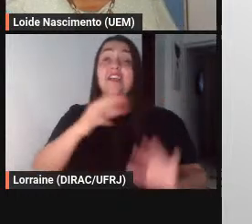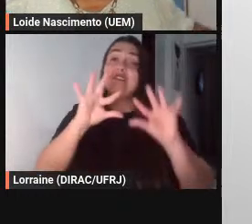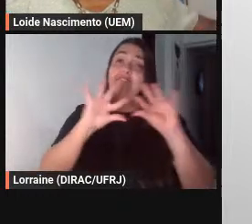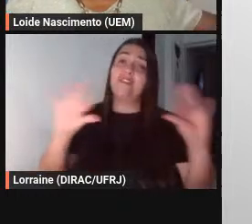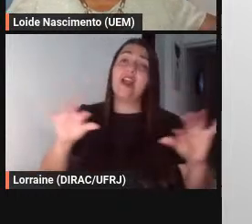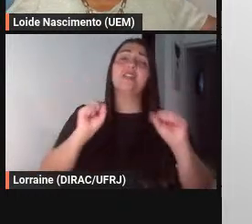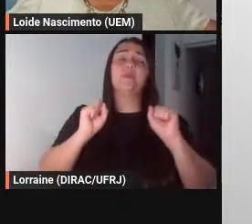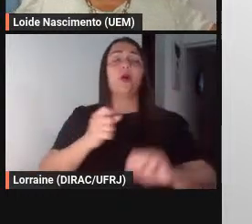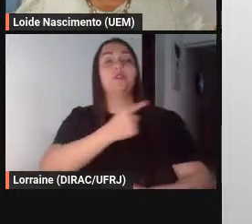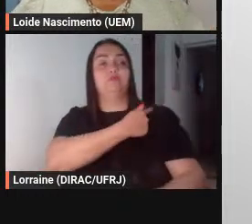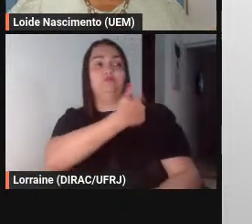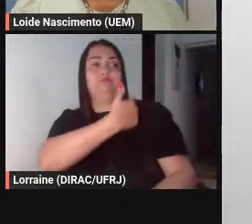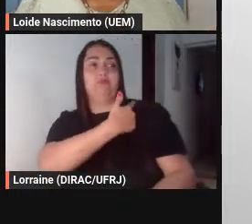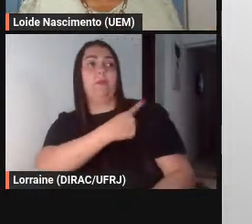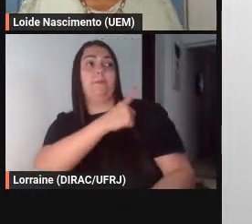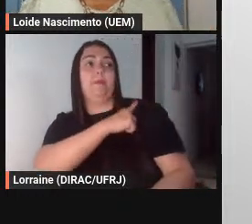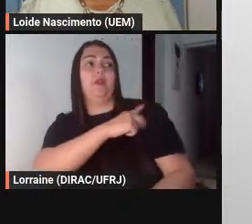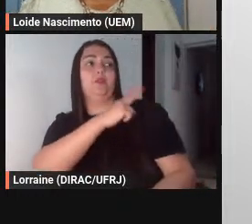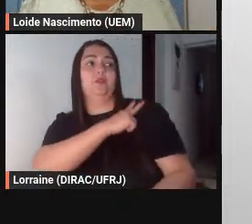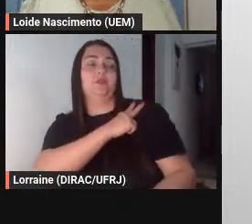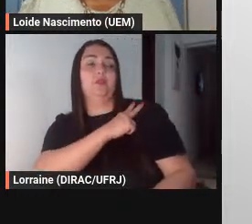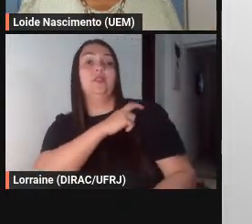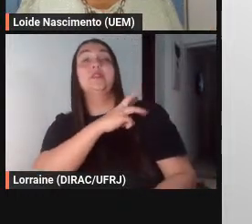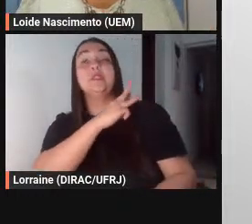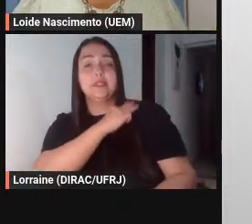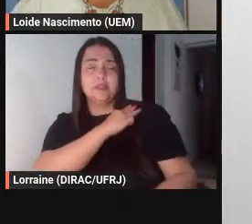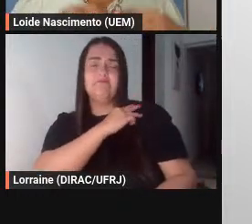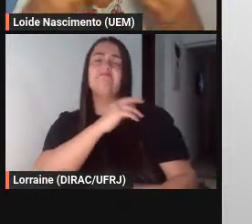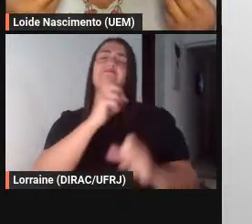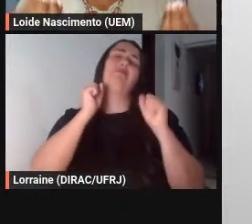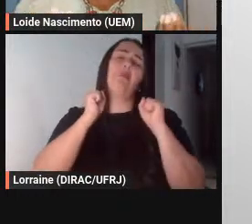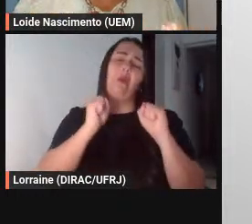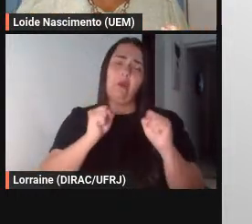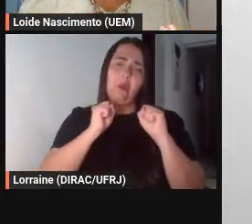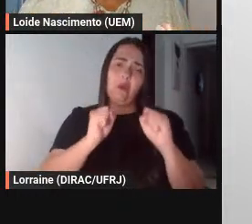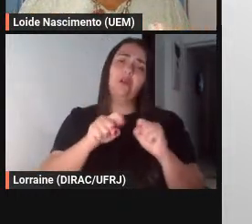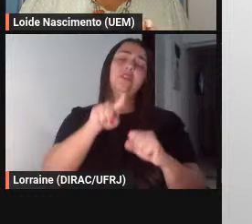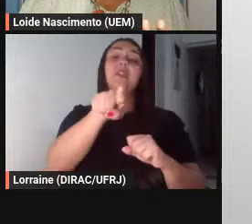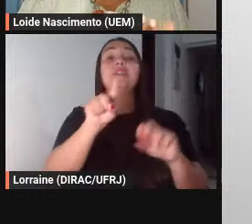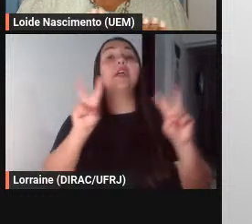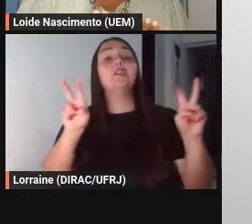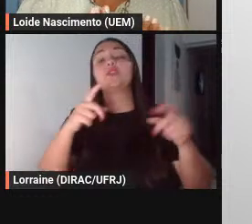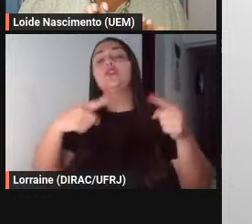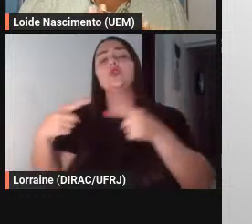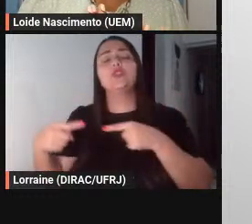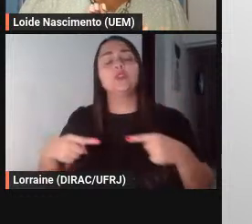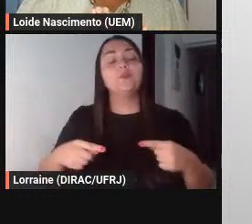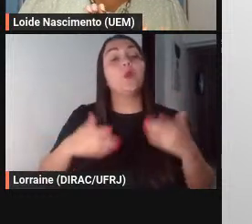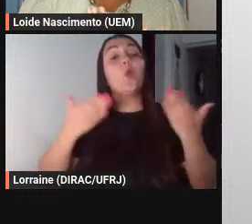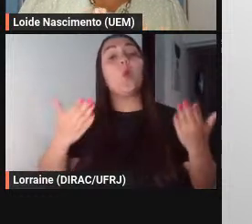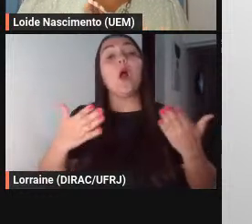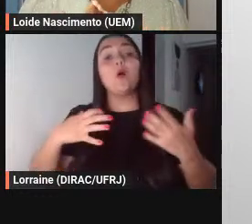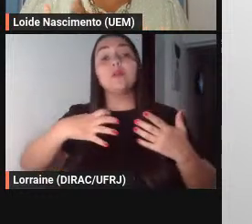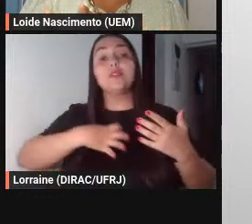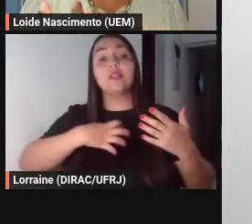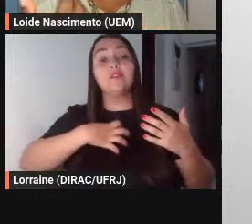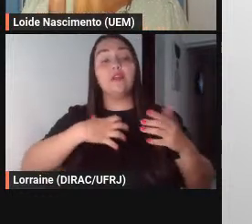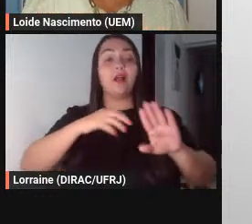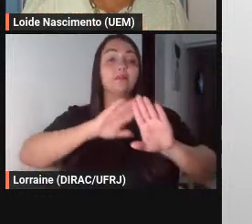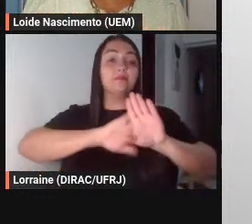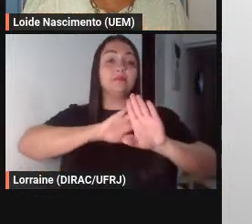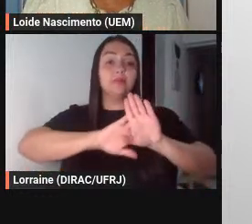primeiro a terceira série do ensino médio e levar isso em discussão o qual seria o significado do sentido